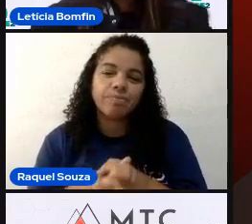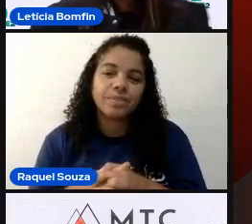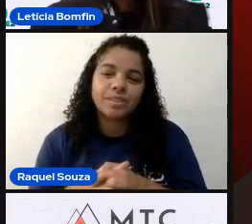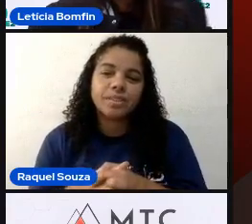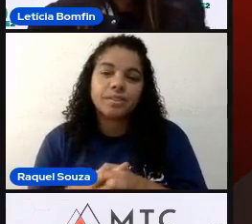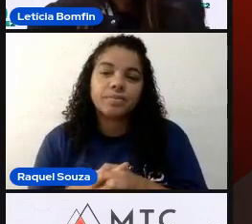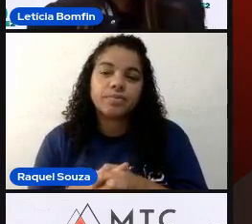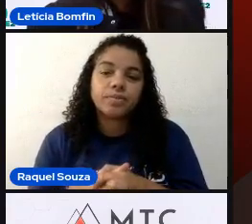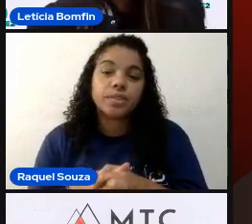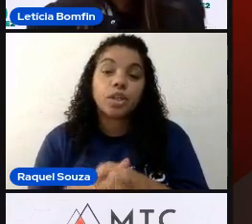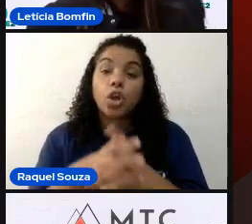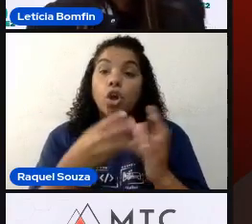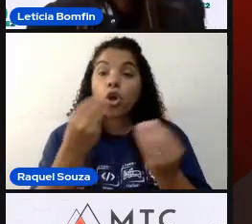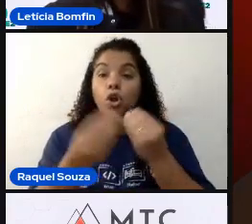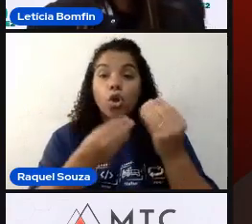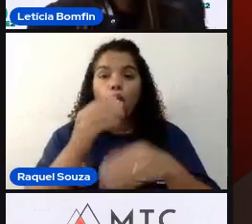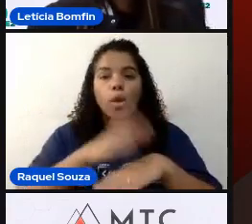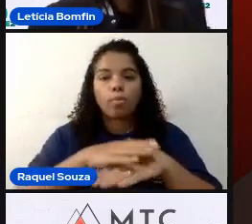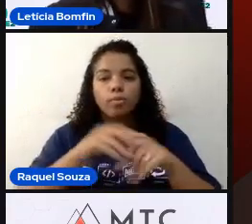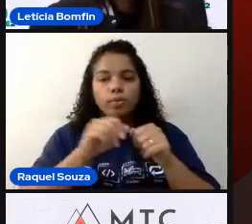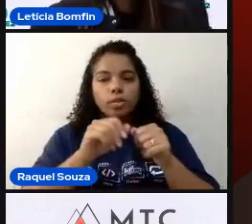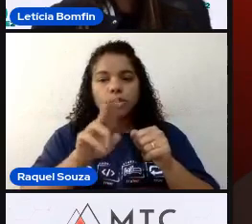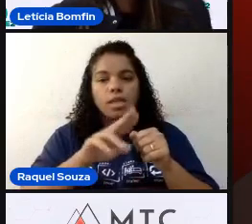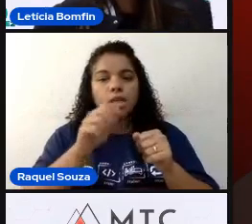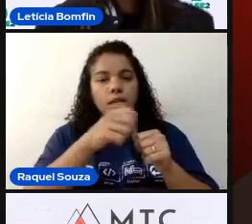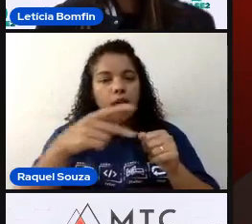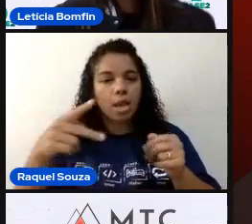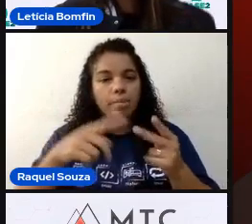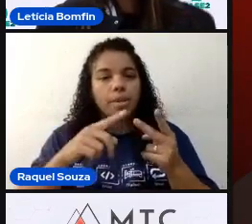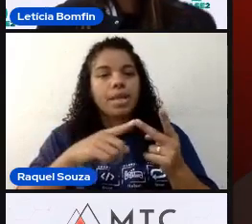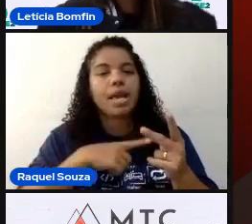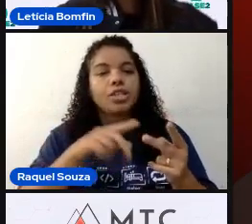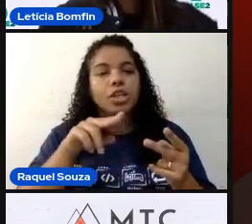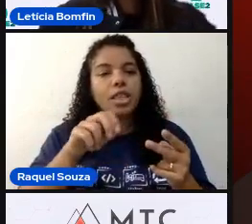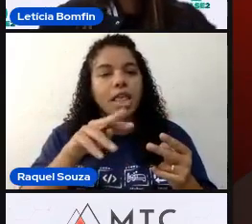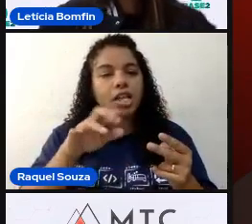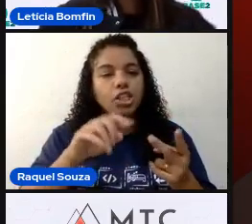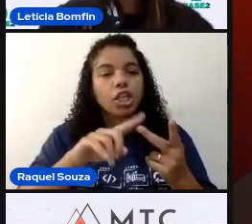Como proceder em aplicativos nativos e Flutter ao mesmo tempo?